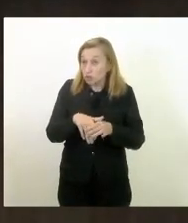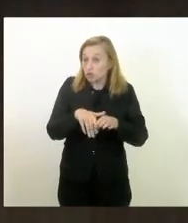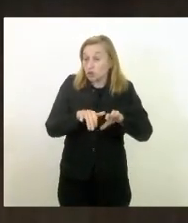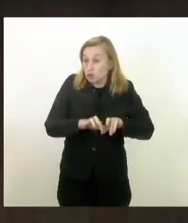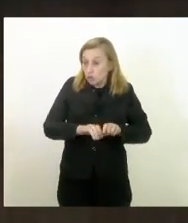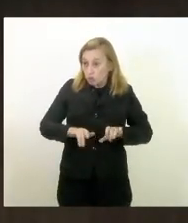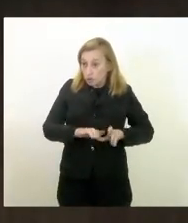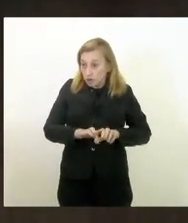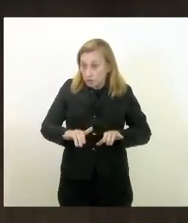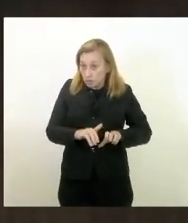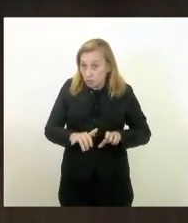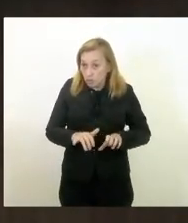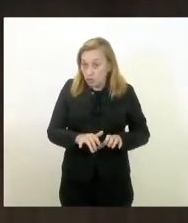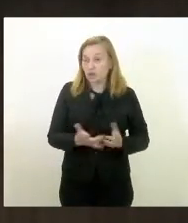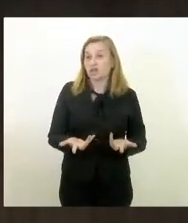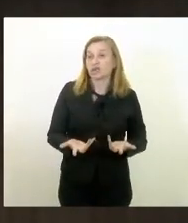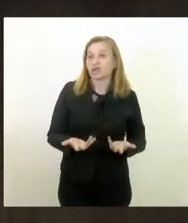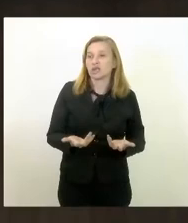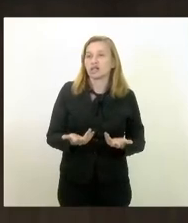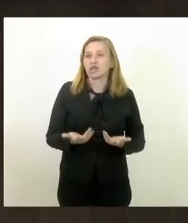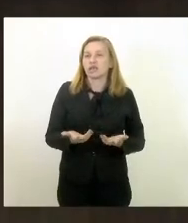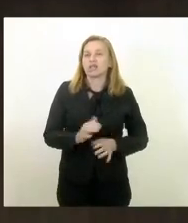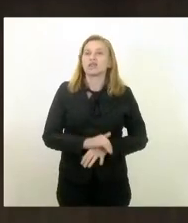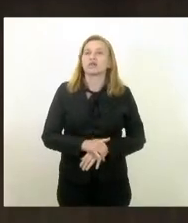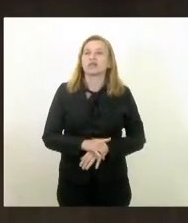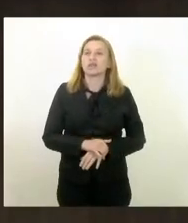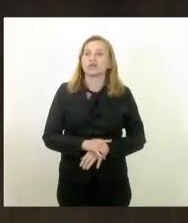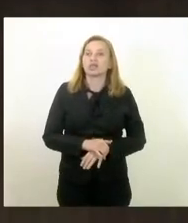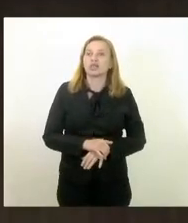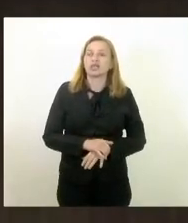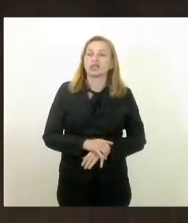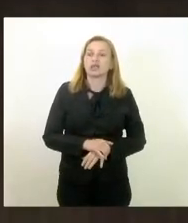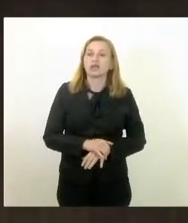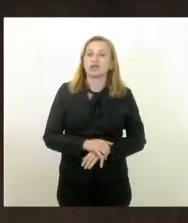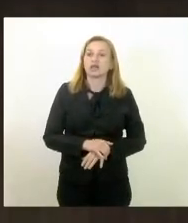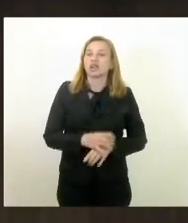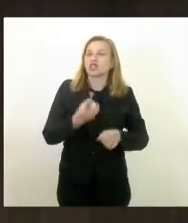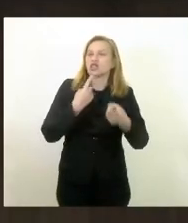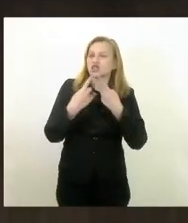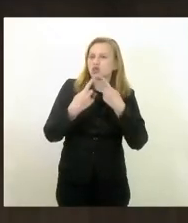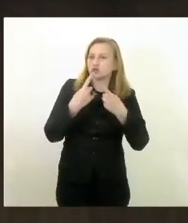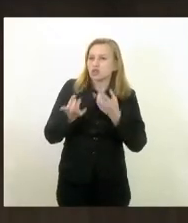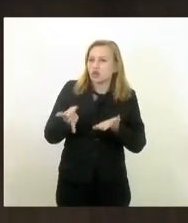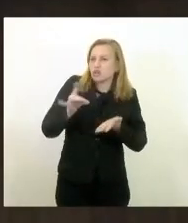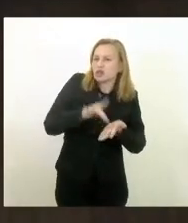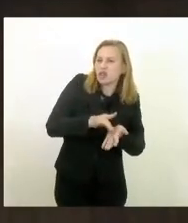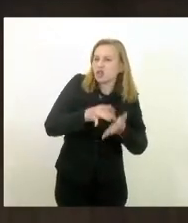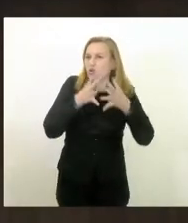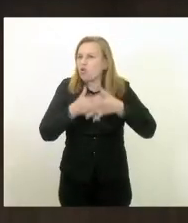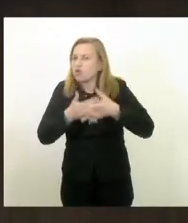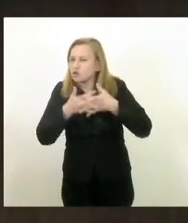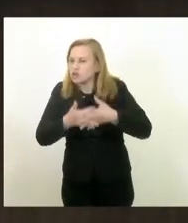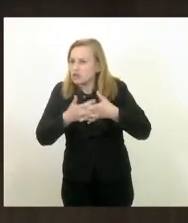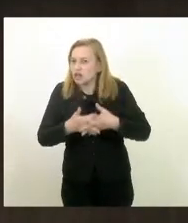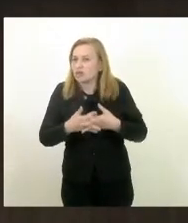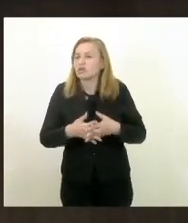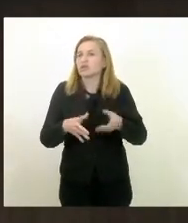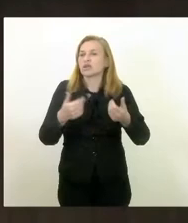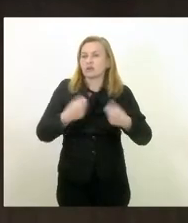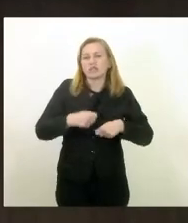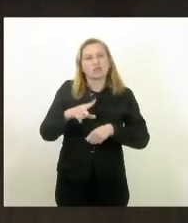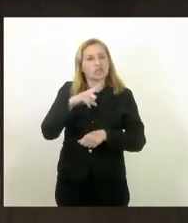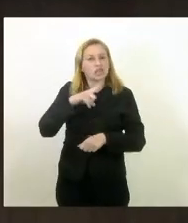colocar uma cortina de fumaça sobre o debate real que todos nós temos que ter